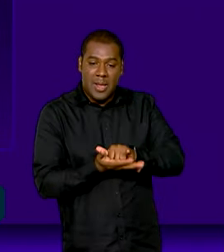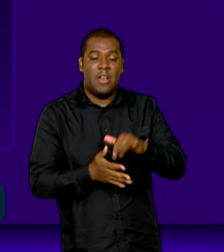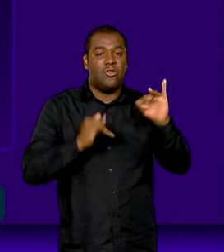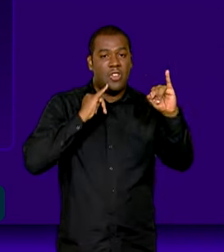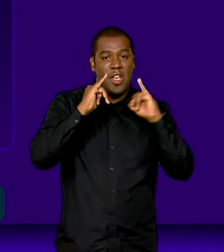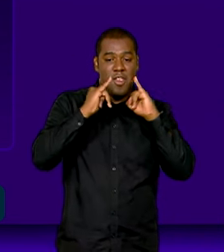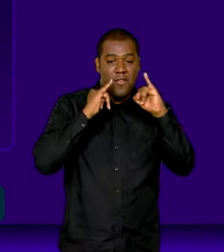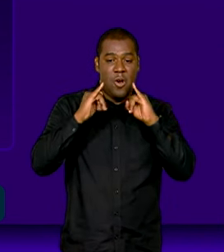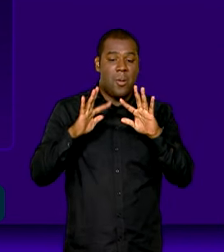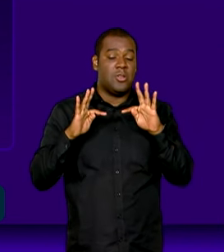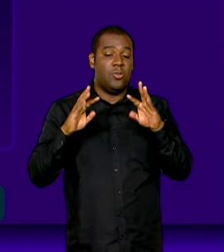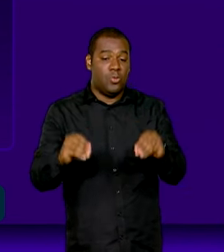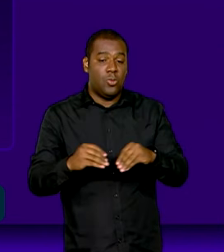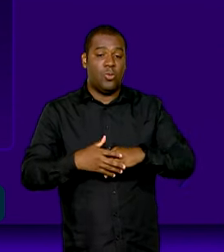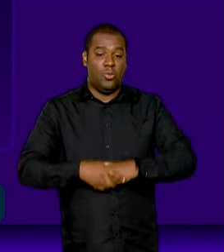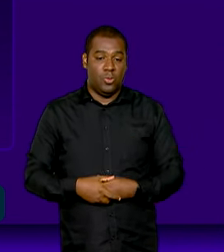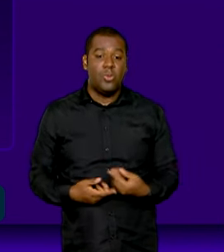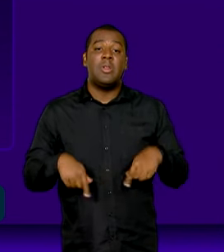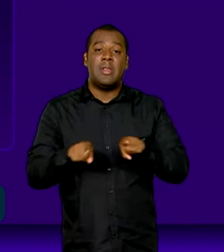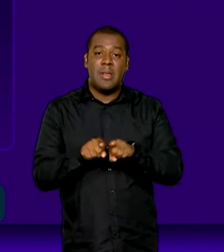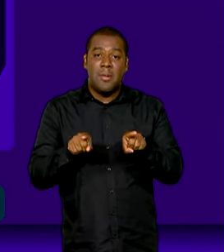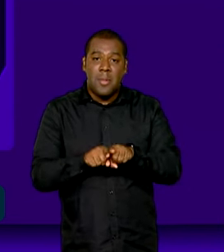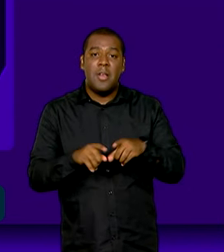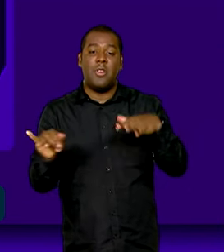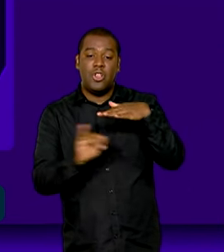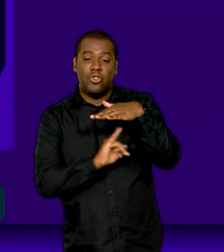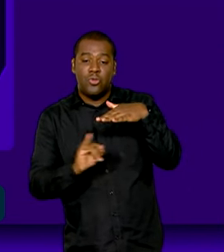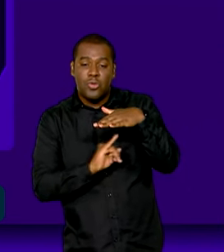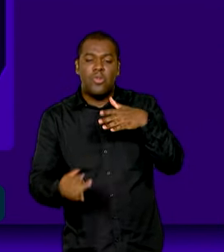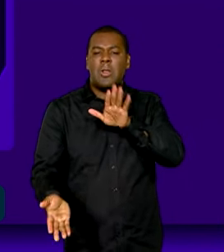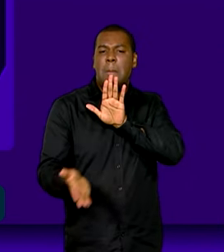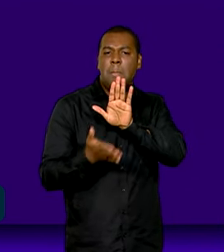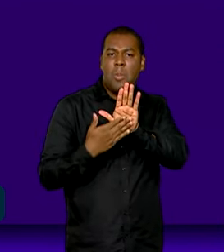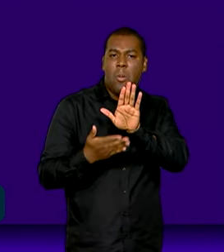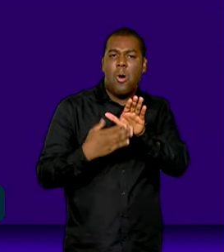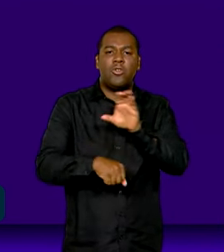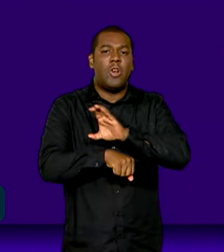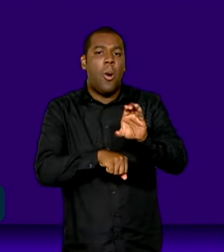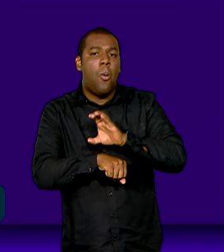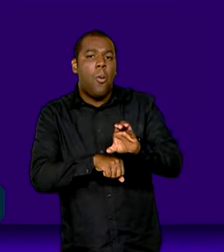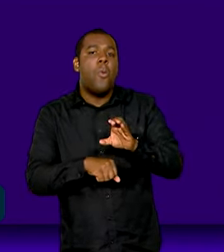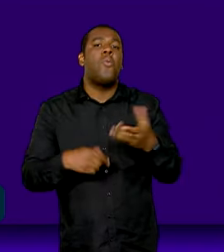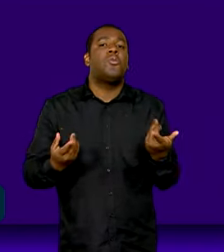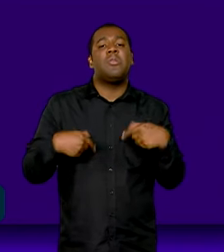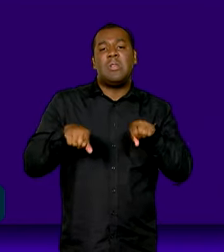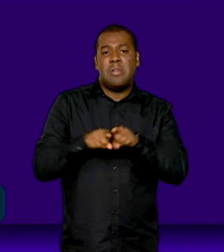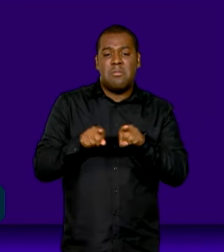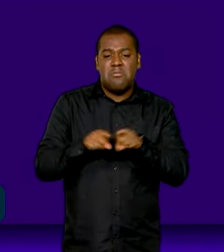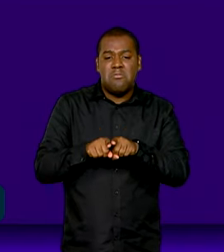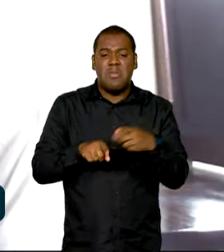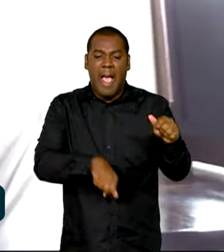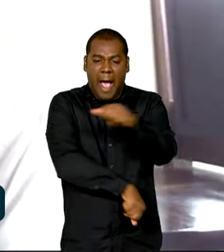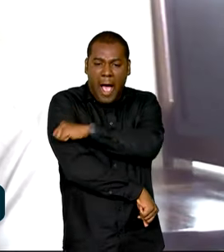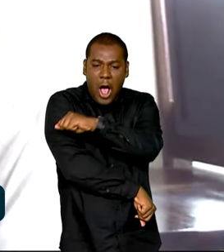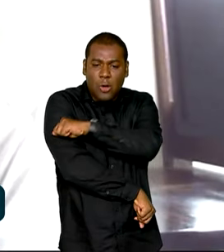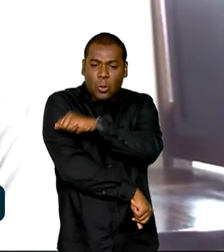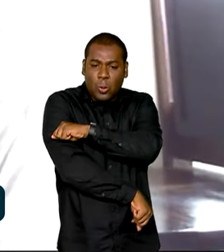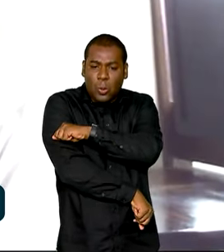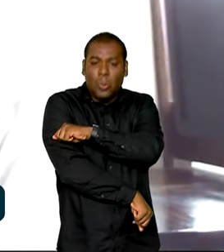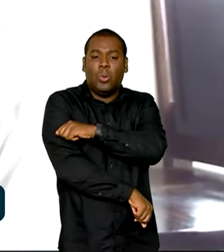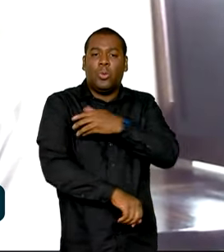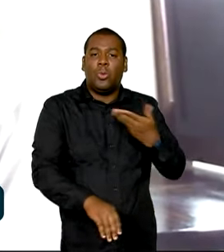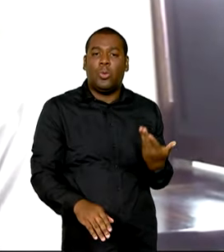sobre as instituições, cursos oferecidos e formas de ingresso em todo o território nacional. Essa